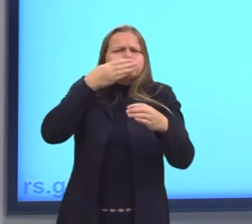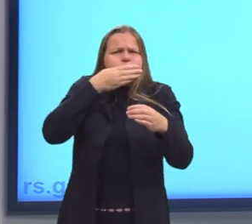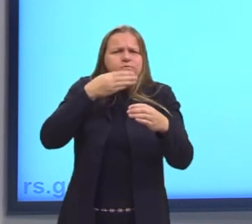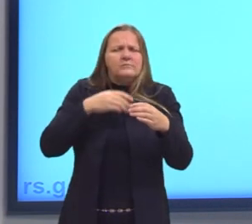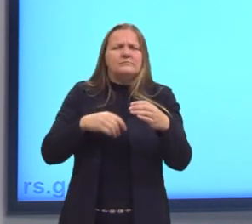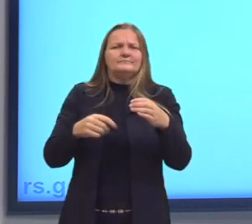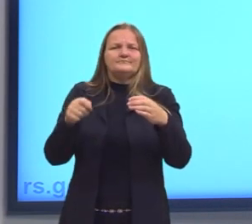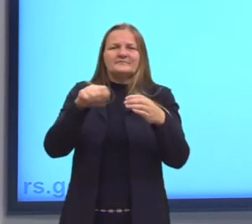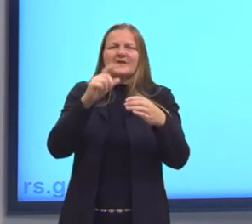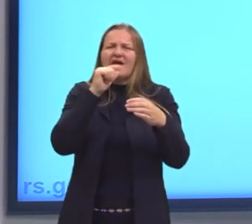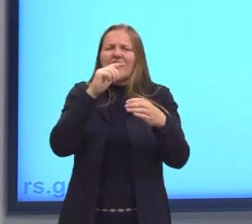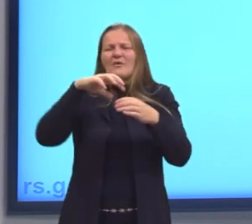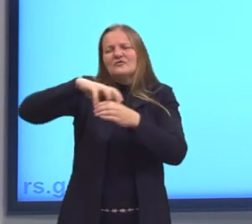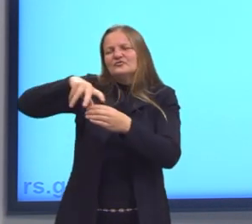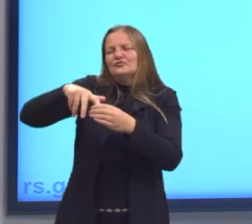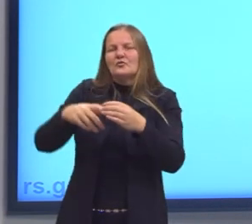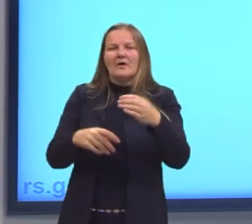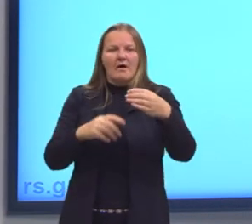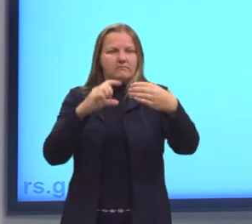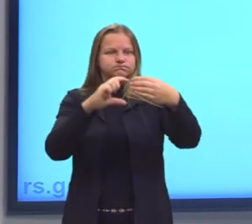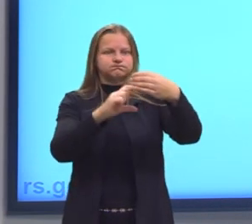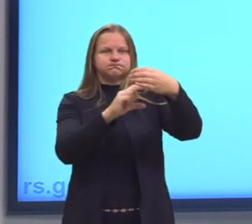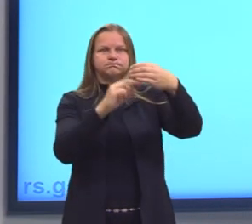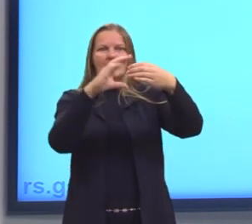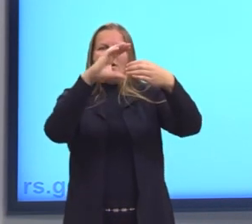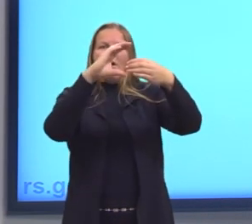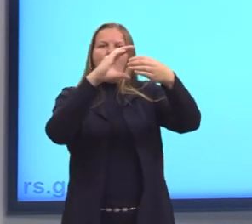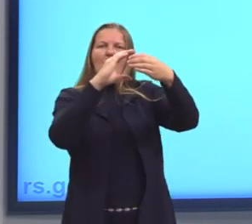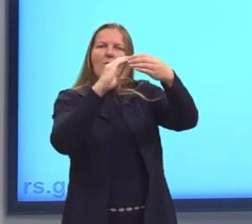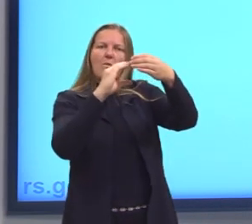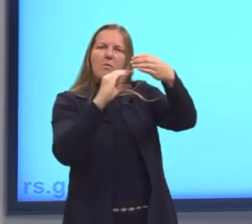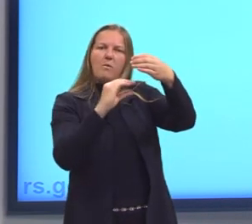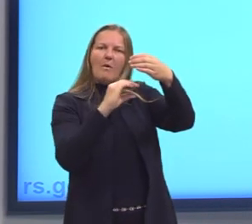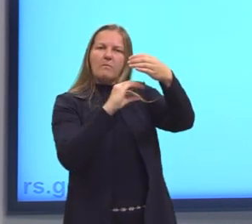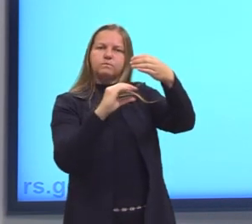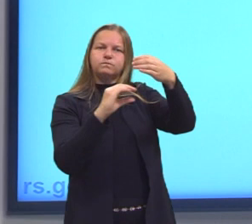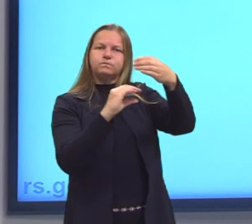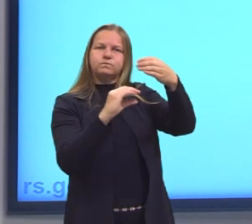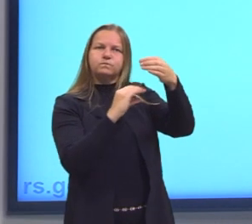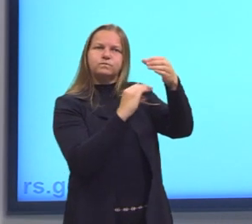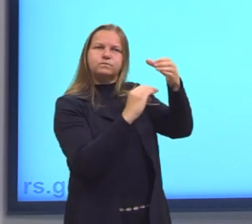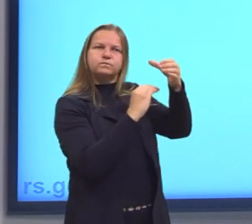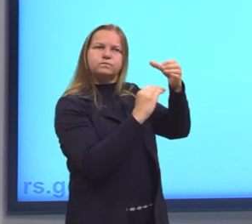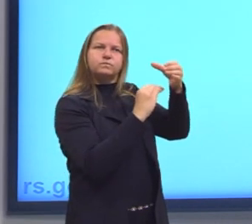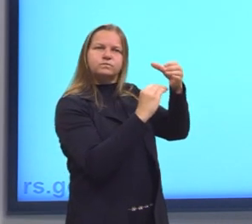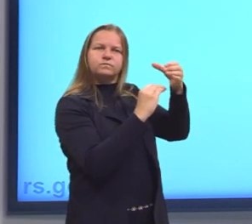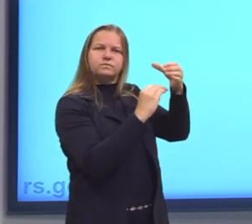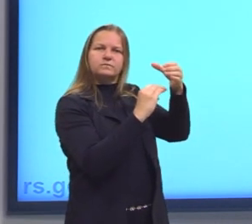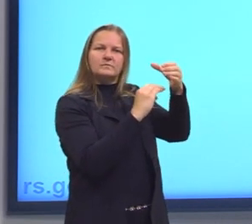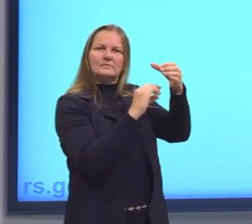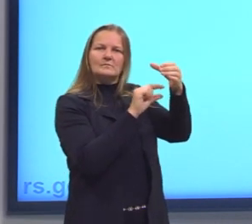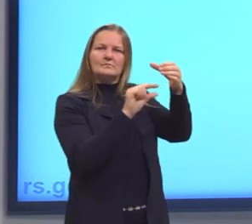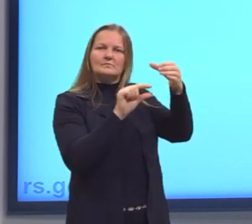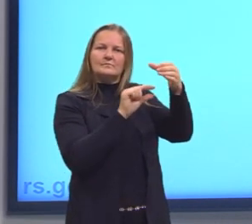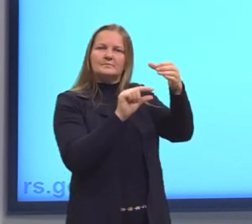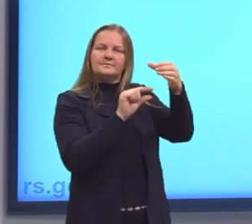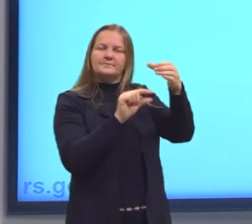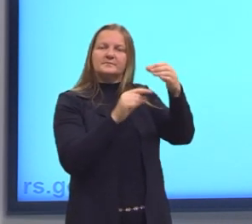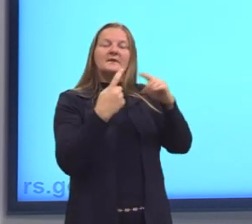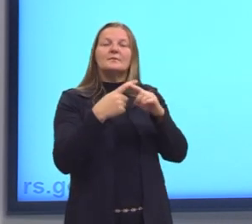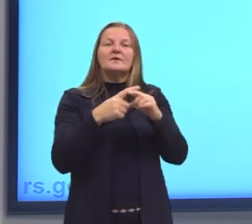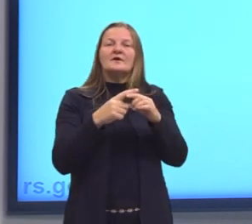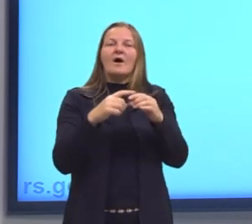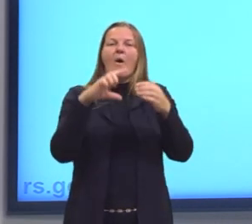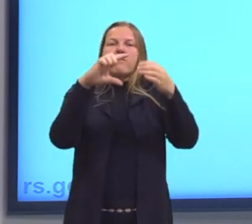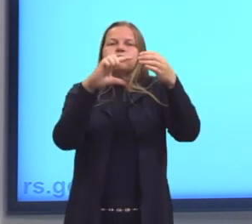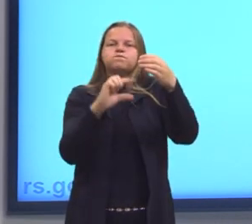no suco, na água, ela acaba sedimentando esse açúcar em excesso, ok? E aí forma